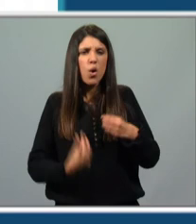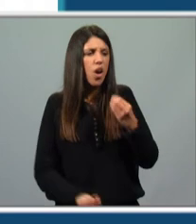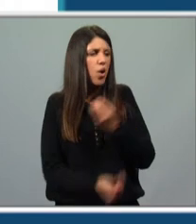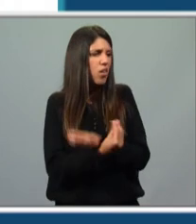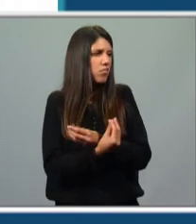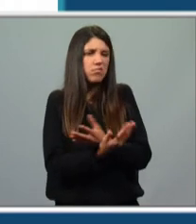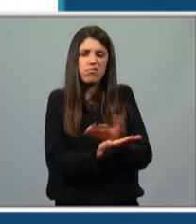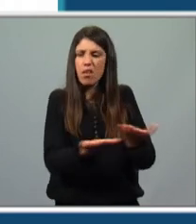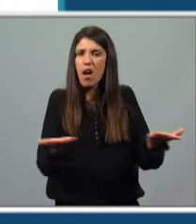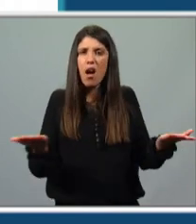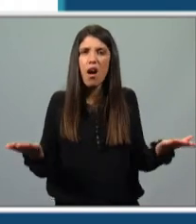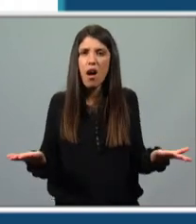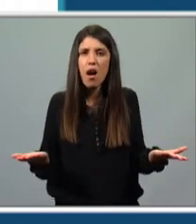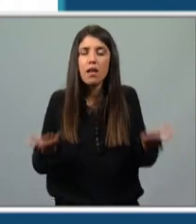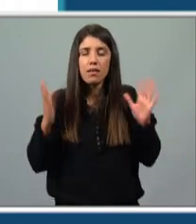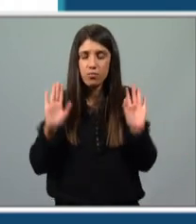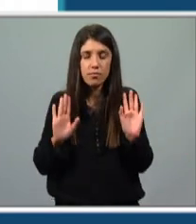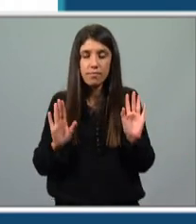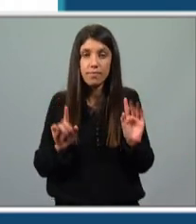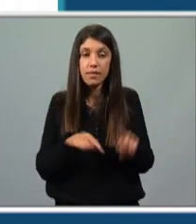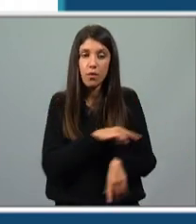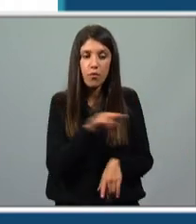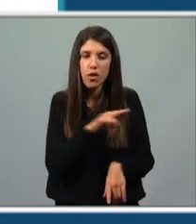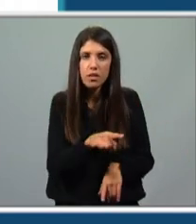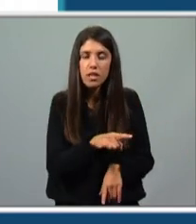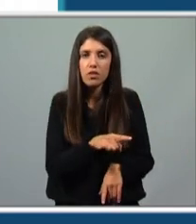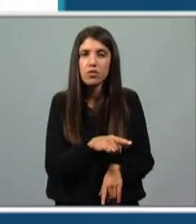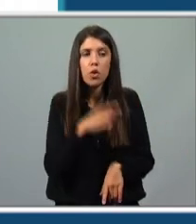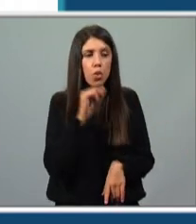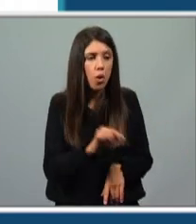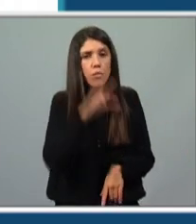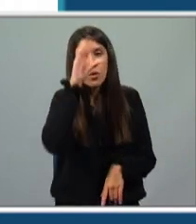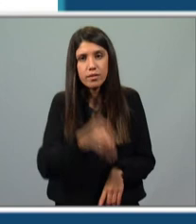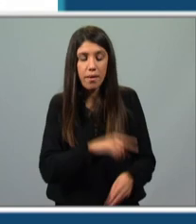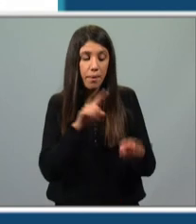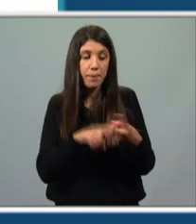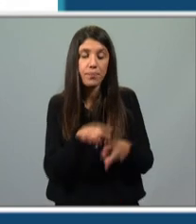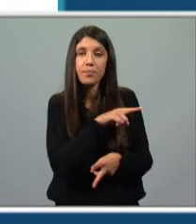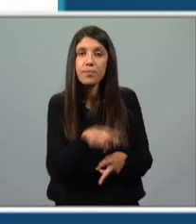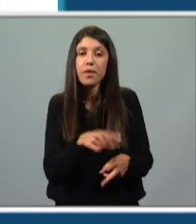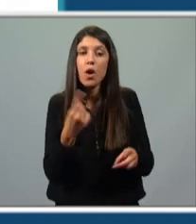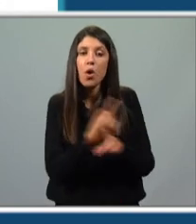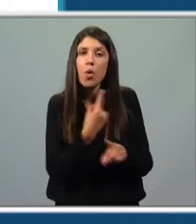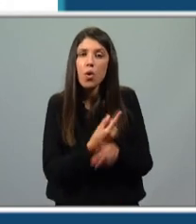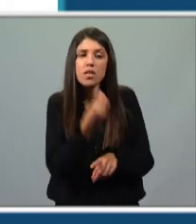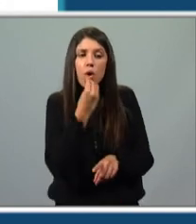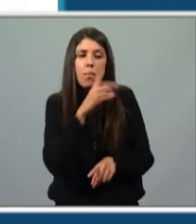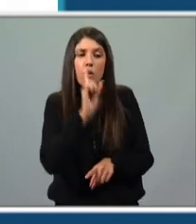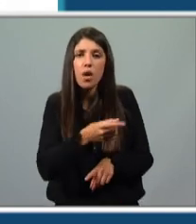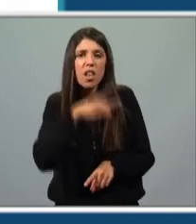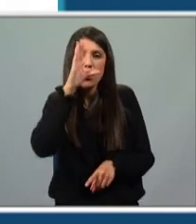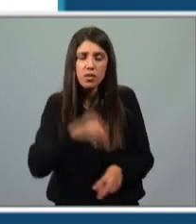de coisas que estão a acontecer aqui. Quer dizer, vocês não sabiam o vosso nome. Não sabem muito bem o que comem.